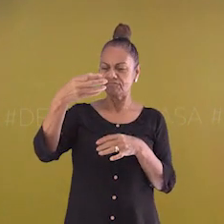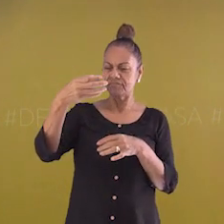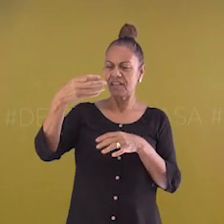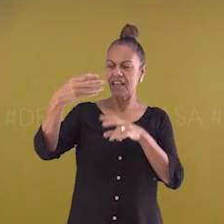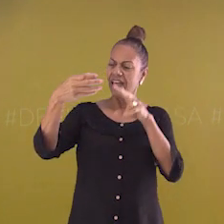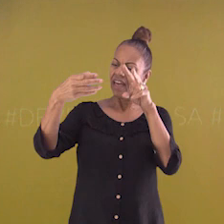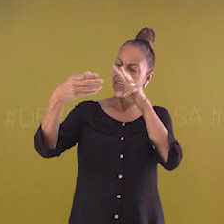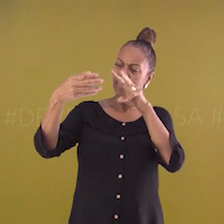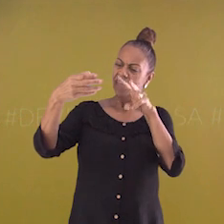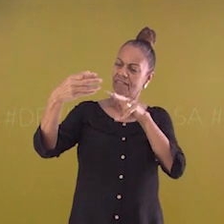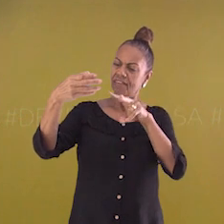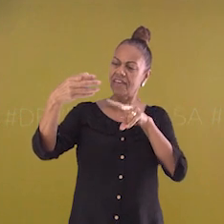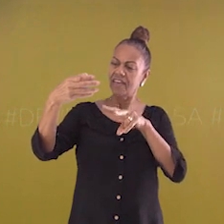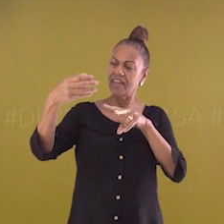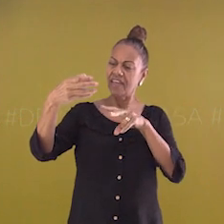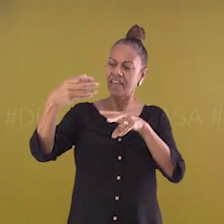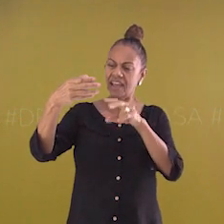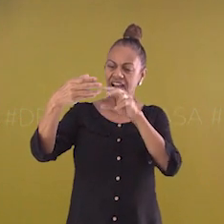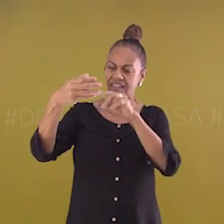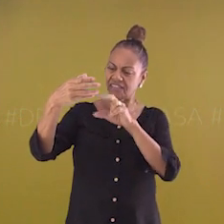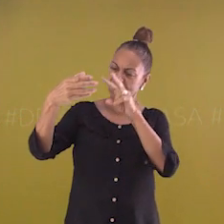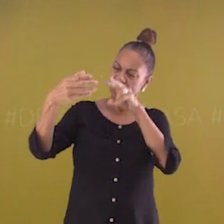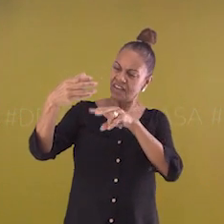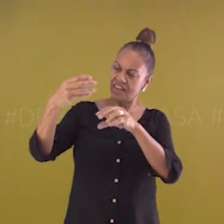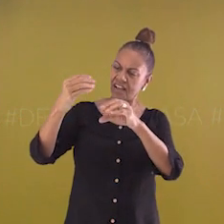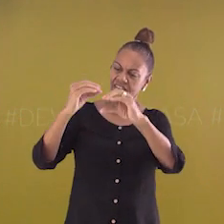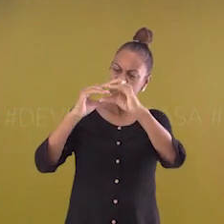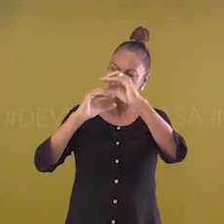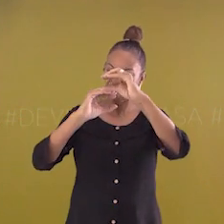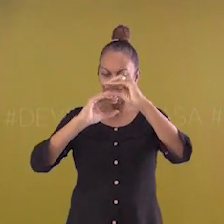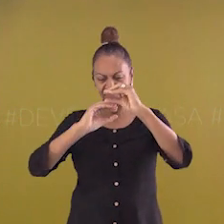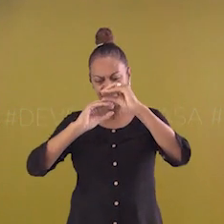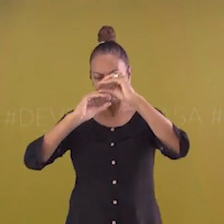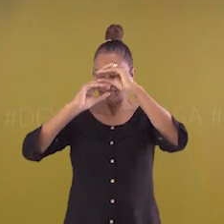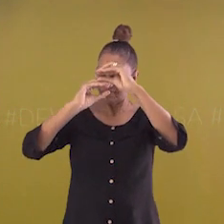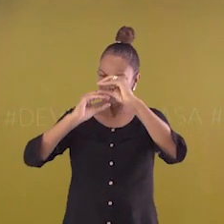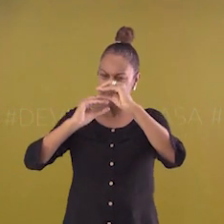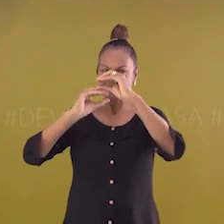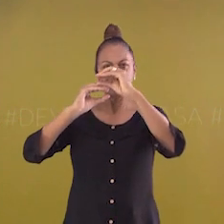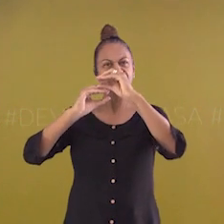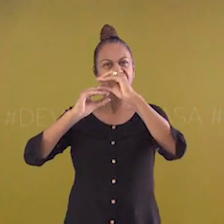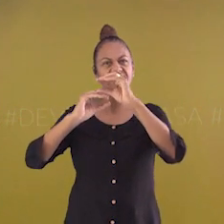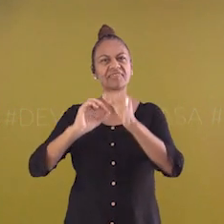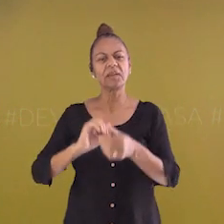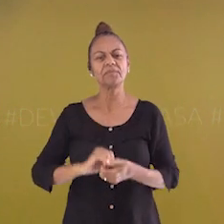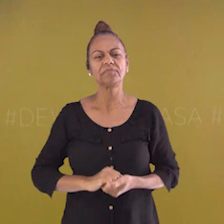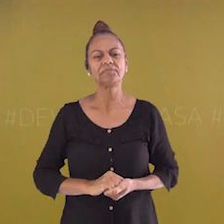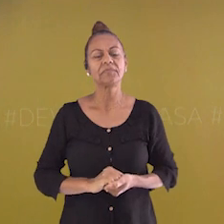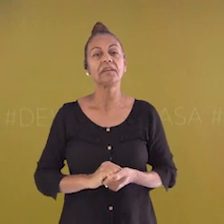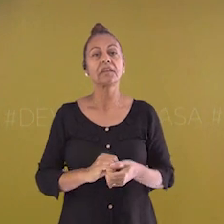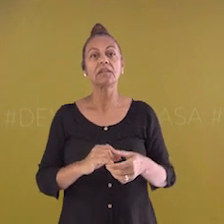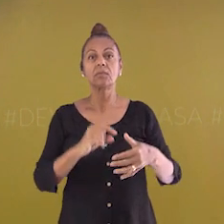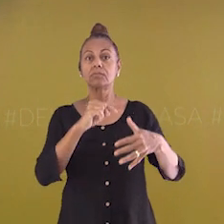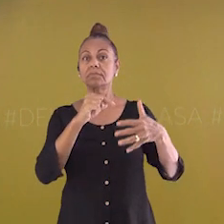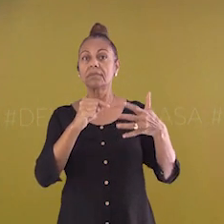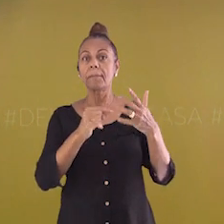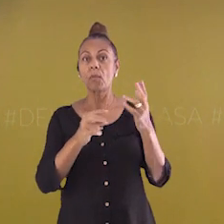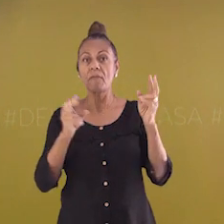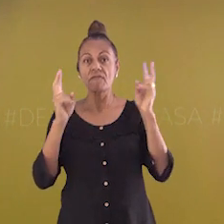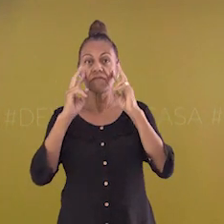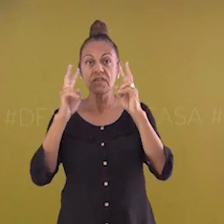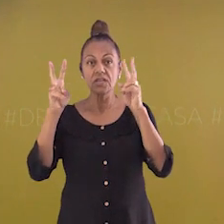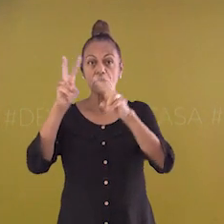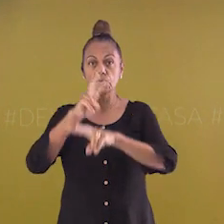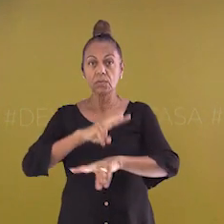compõem essas misturas. Pois elas não se dissolveram. De acordo com esse aspecto visual,